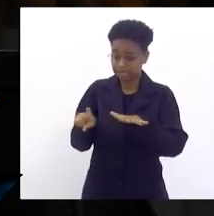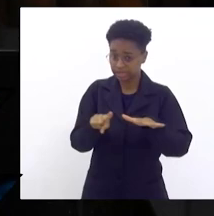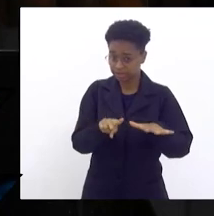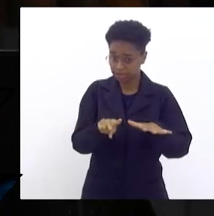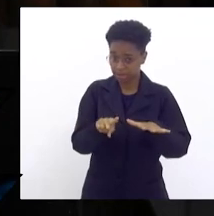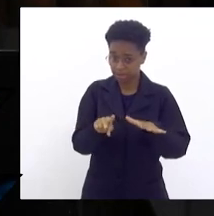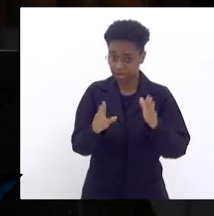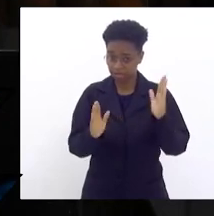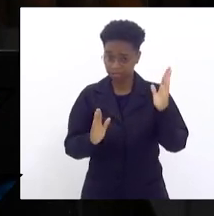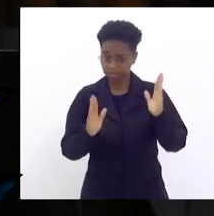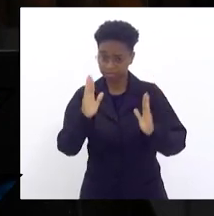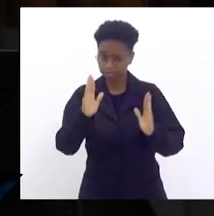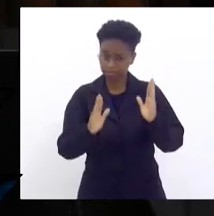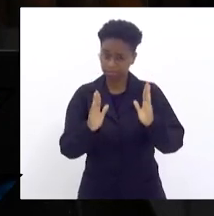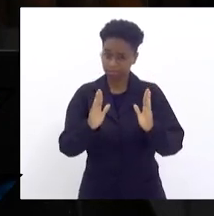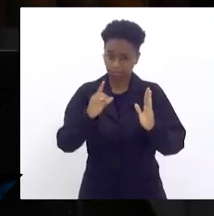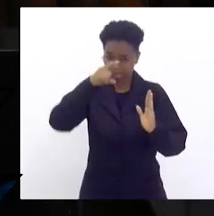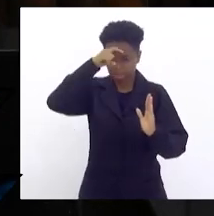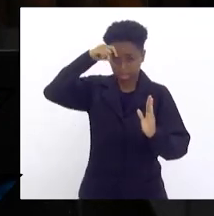semana muito intensa,